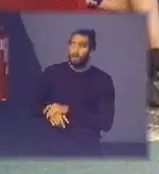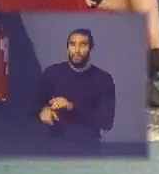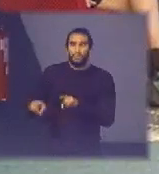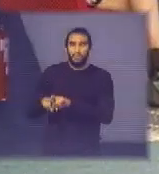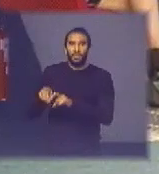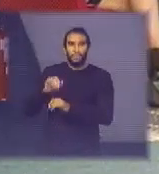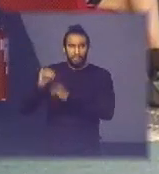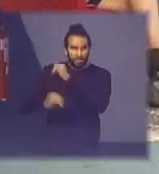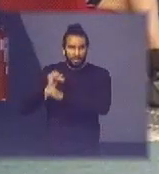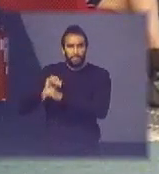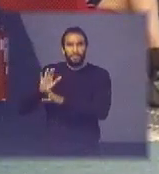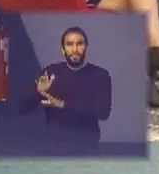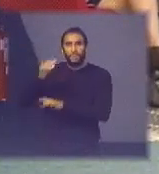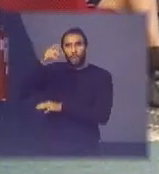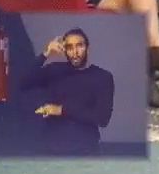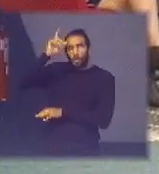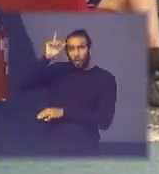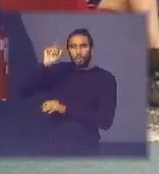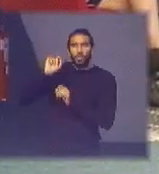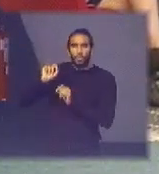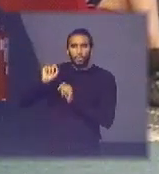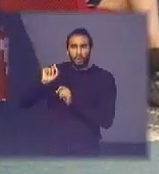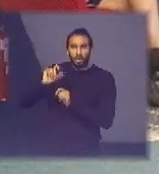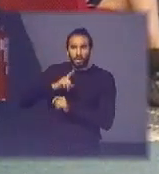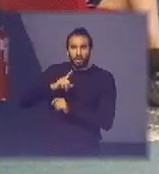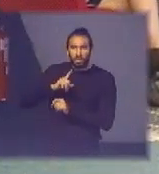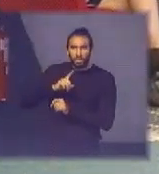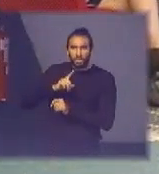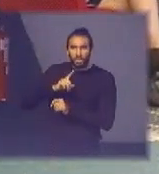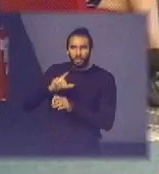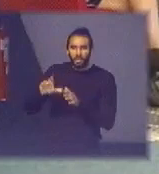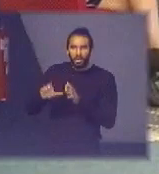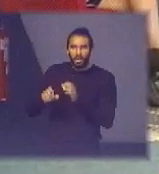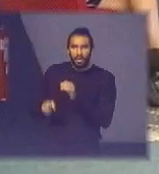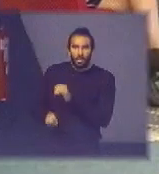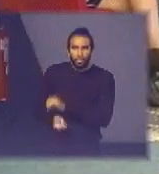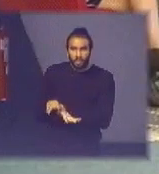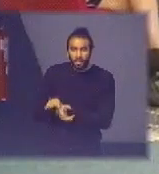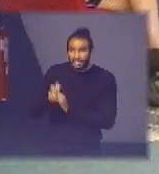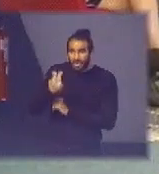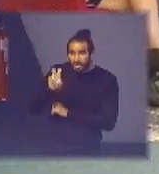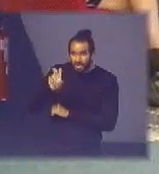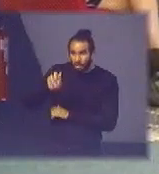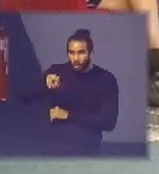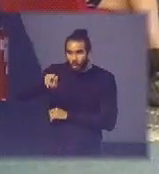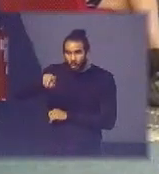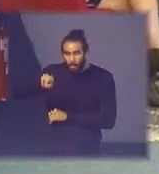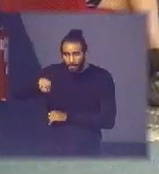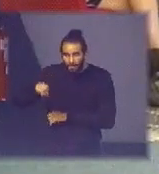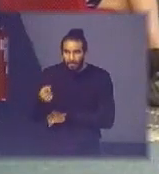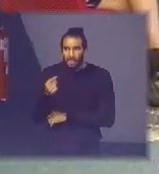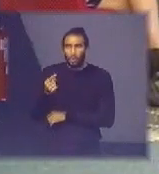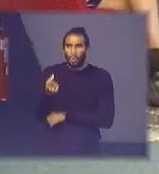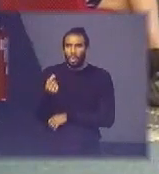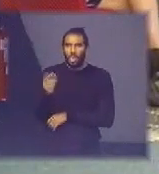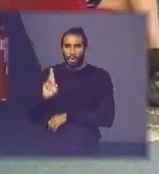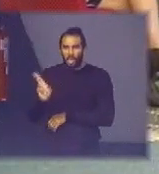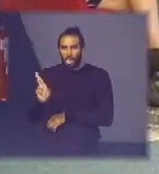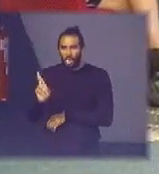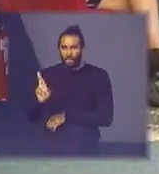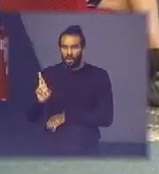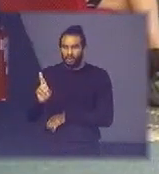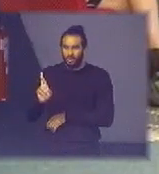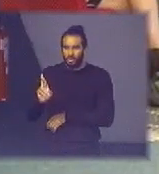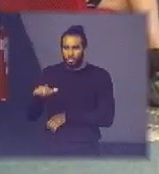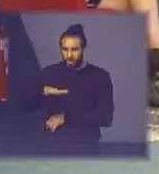ontem está configurado o calote de 5,2 bilhões de reais no sistema de limpeza urbana no Brasil pública então